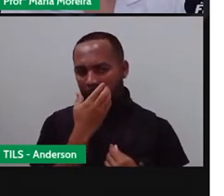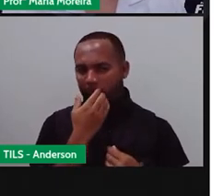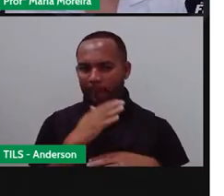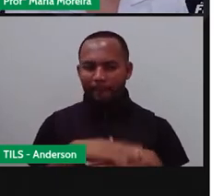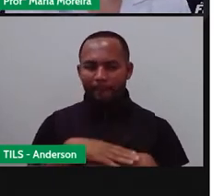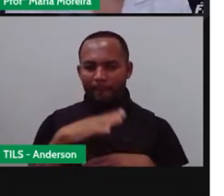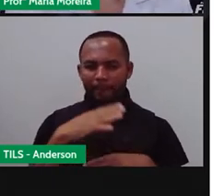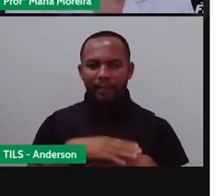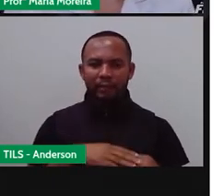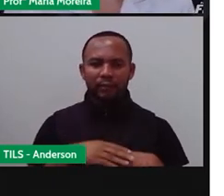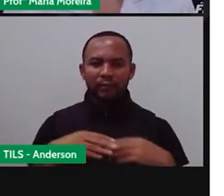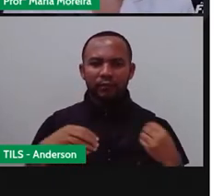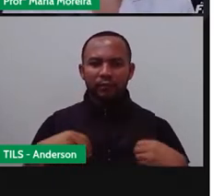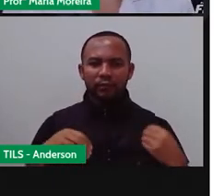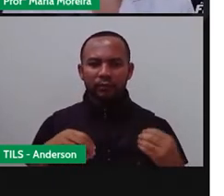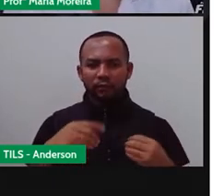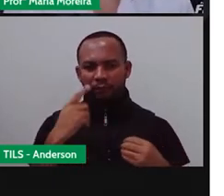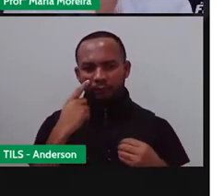flexibilidade.